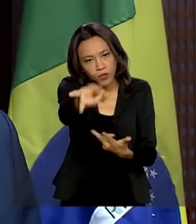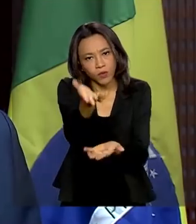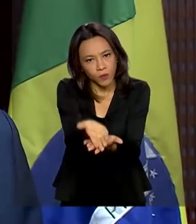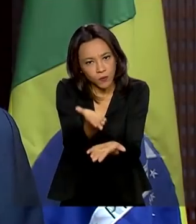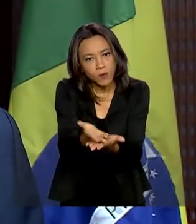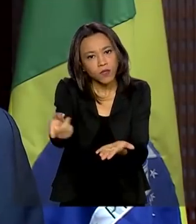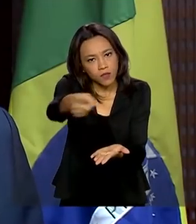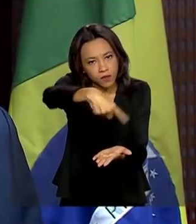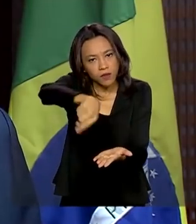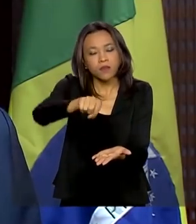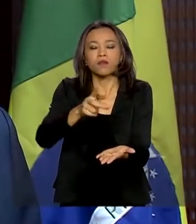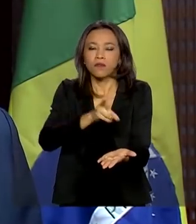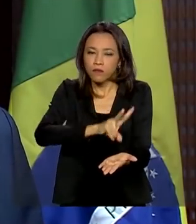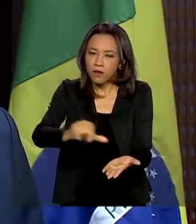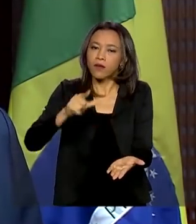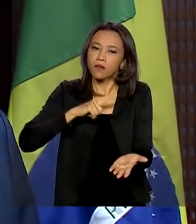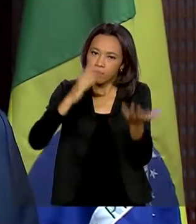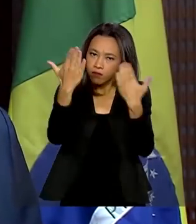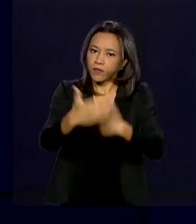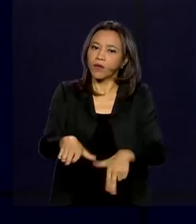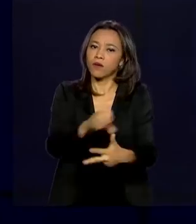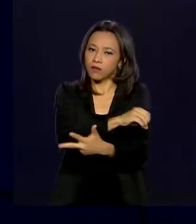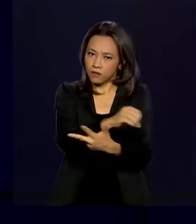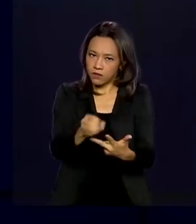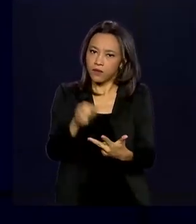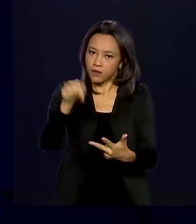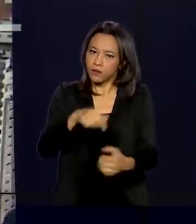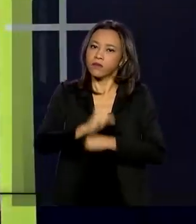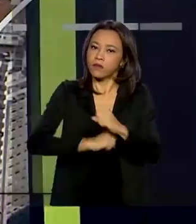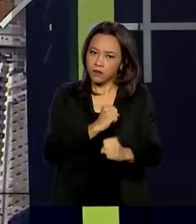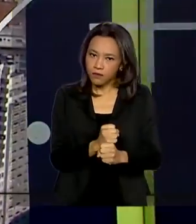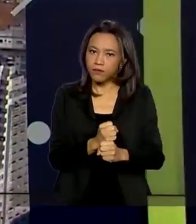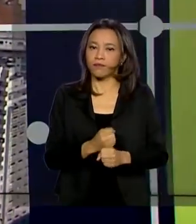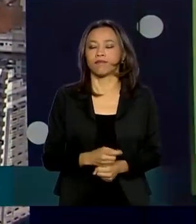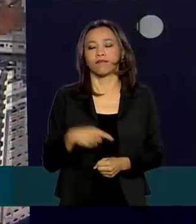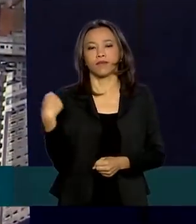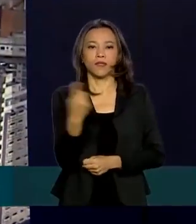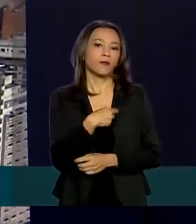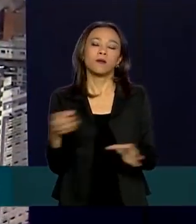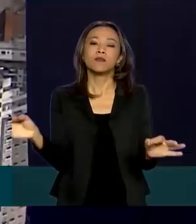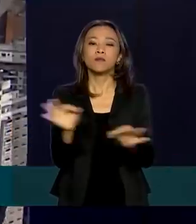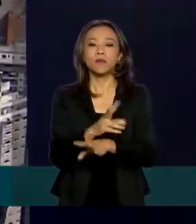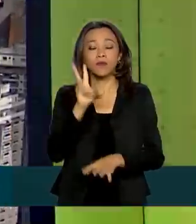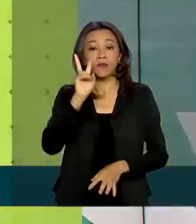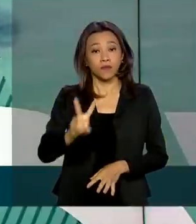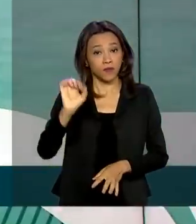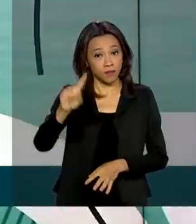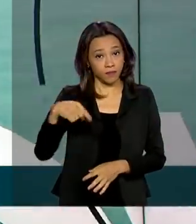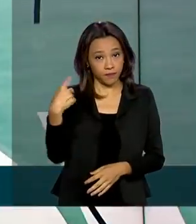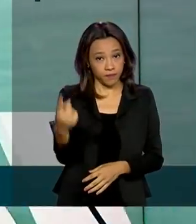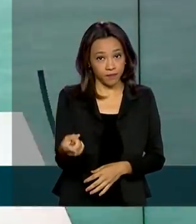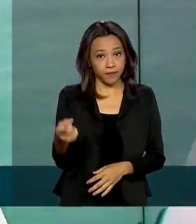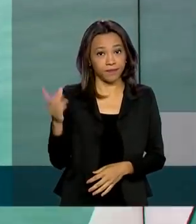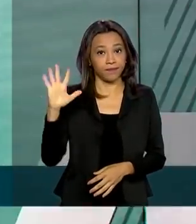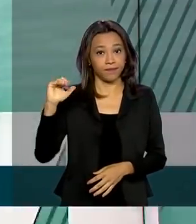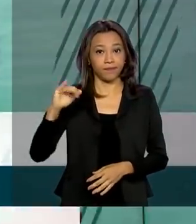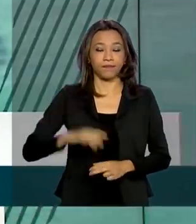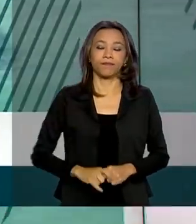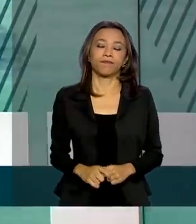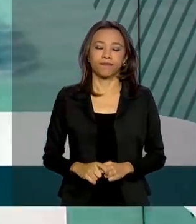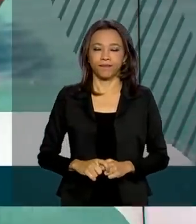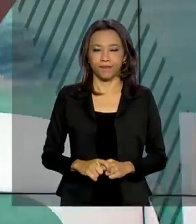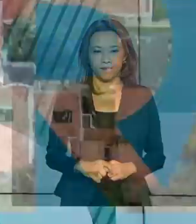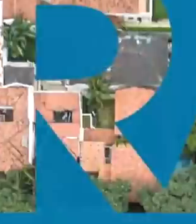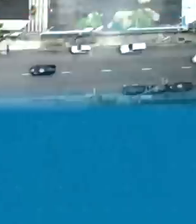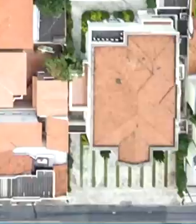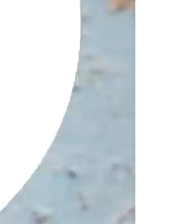Vai ter Enem esse ano. E a gente fica por aqui. Nos vemos na próxima edição. Até lá. Tchau.